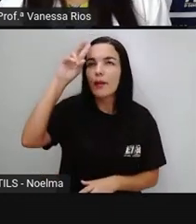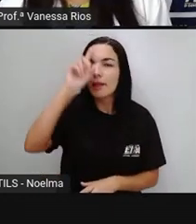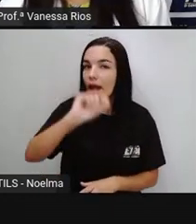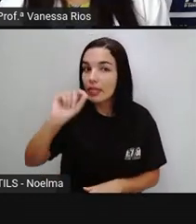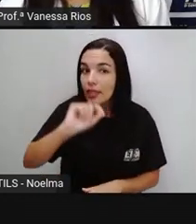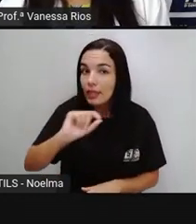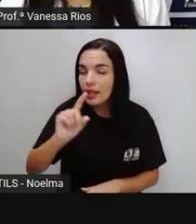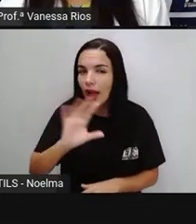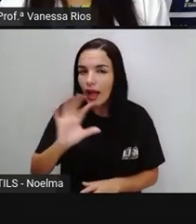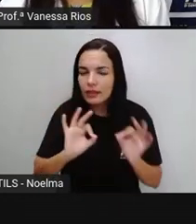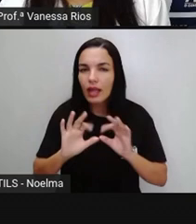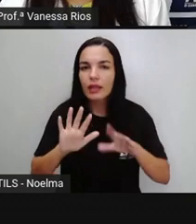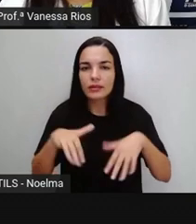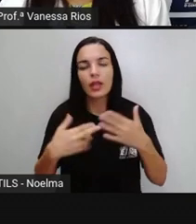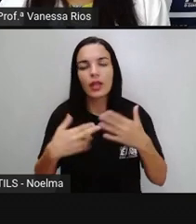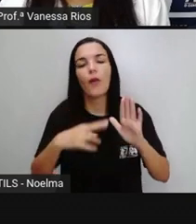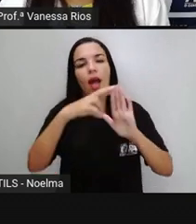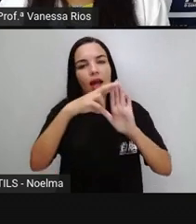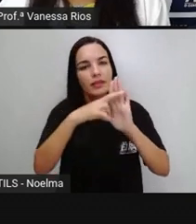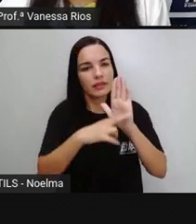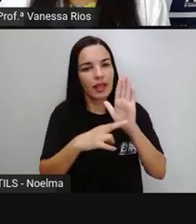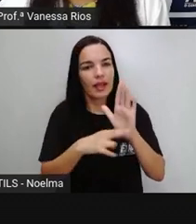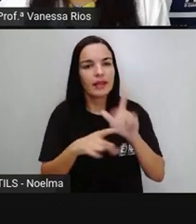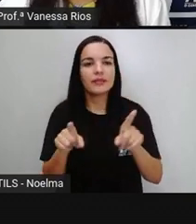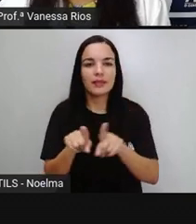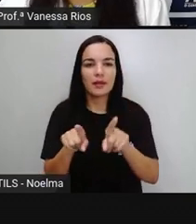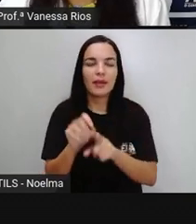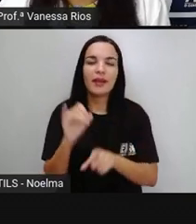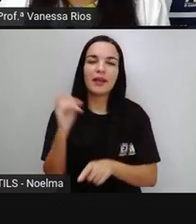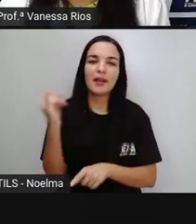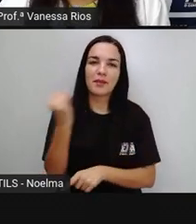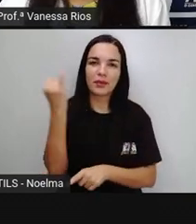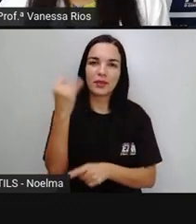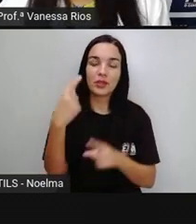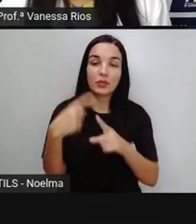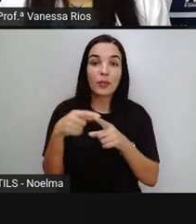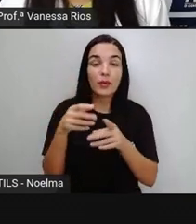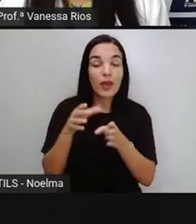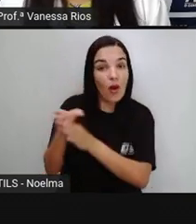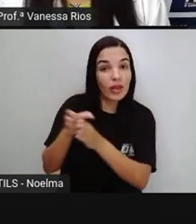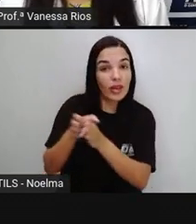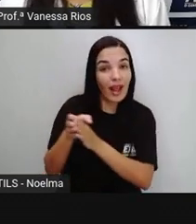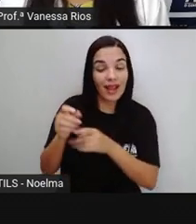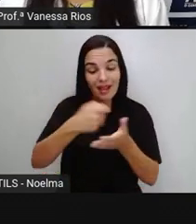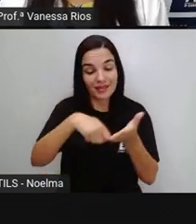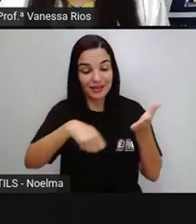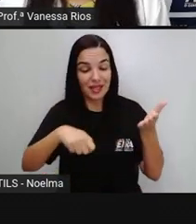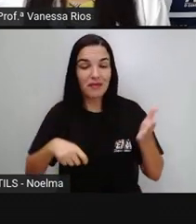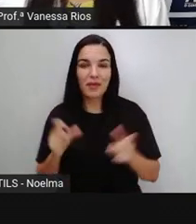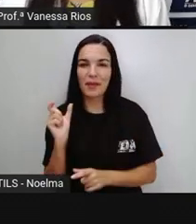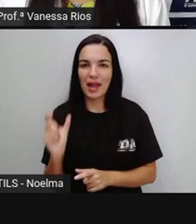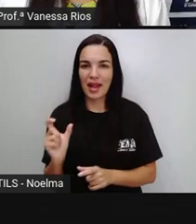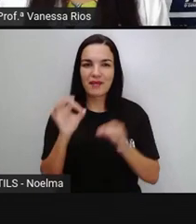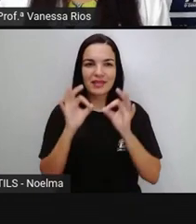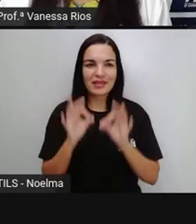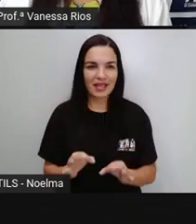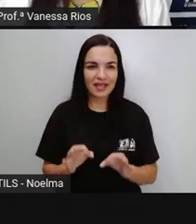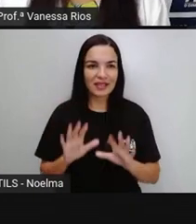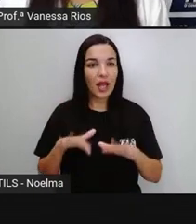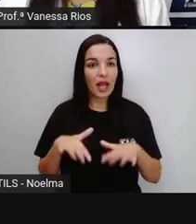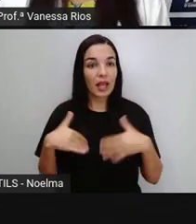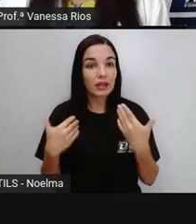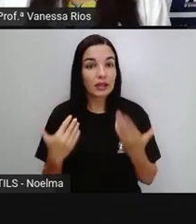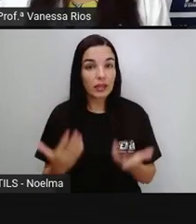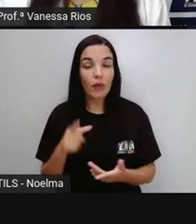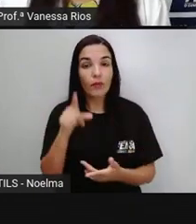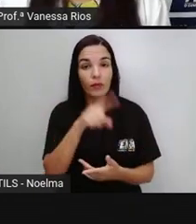regras aí são importantes porque vão nos orientar a escrever as palavras de forma correta. Então, é muito importante